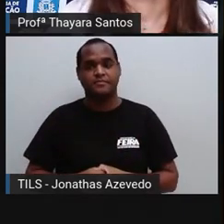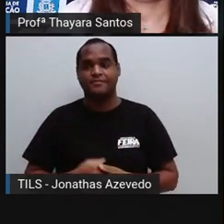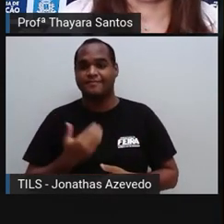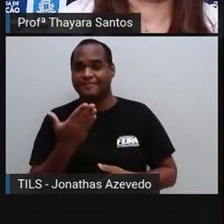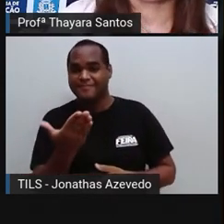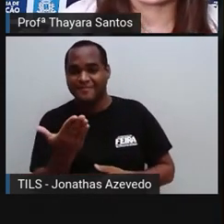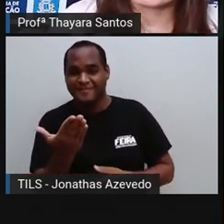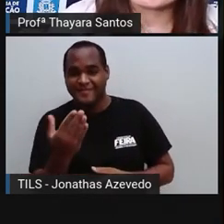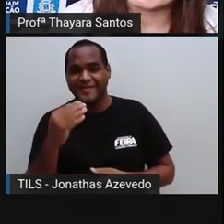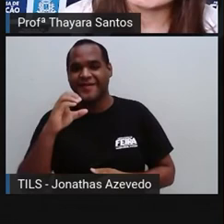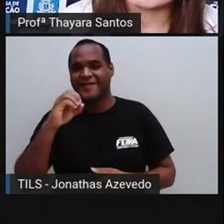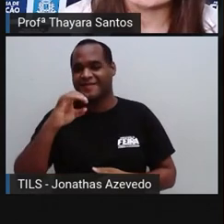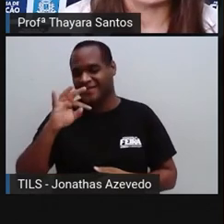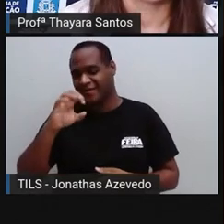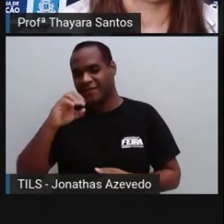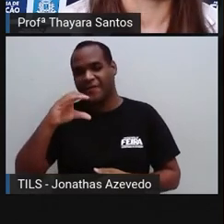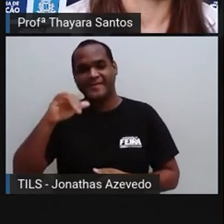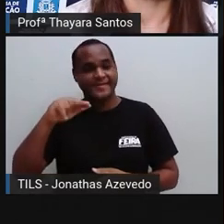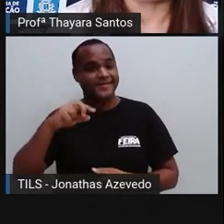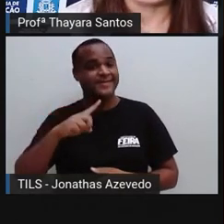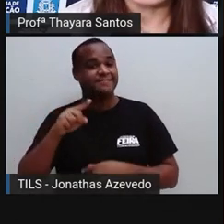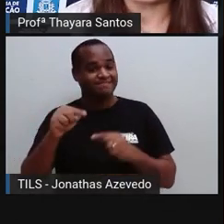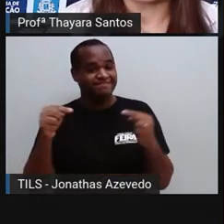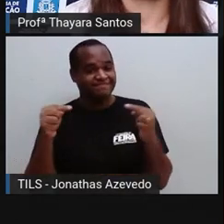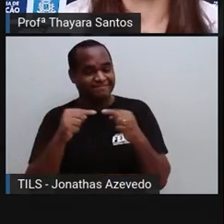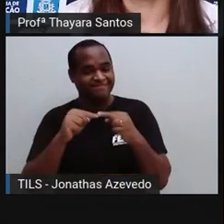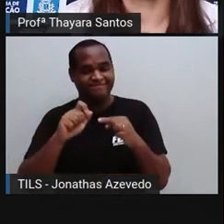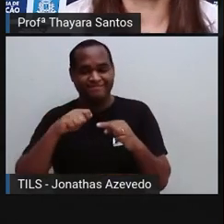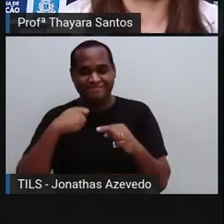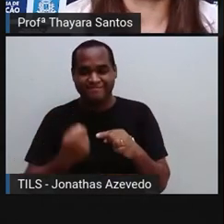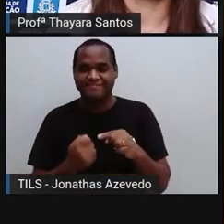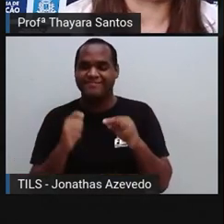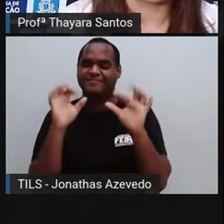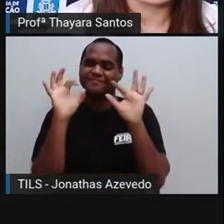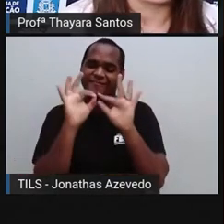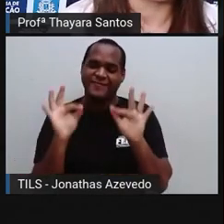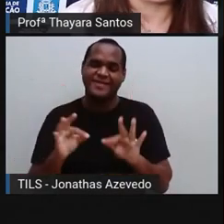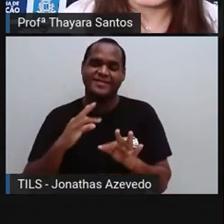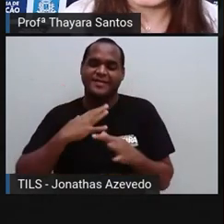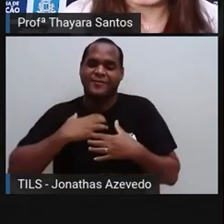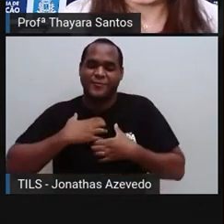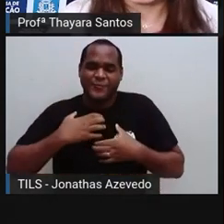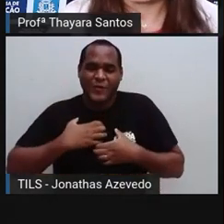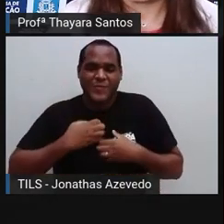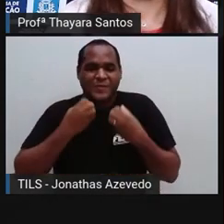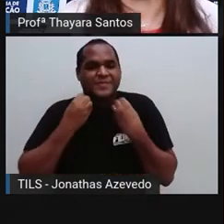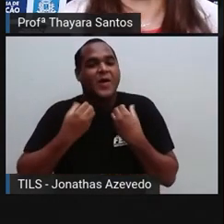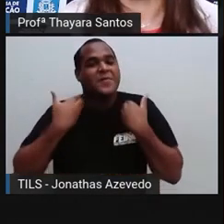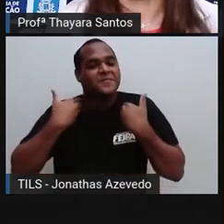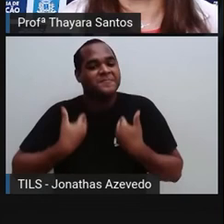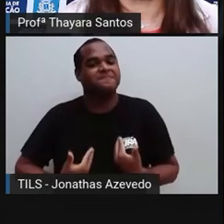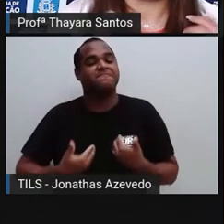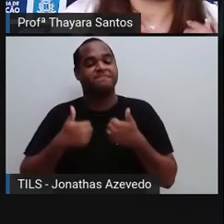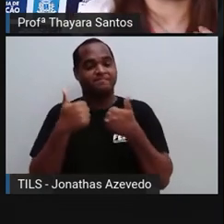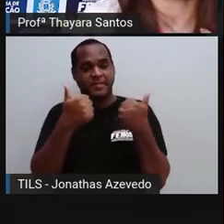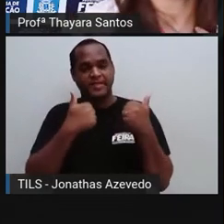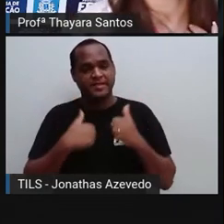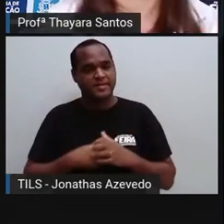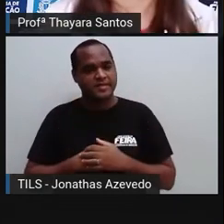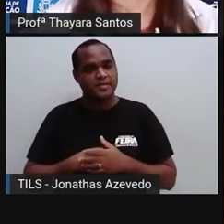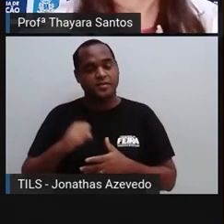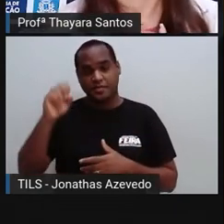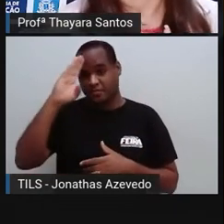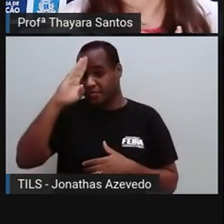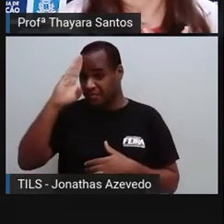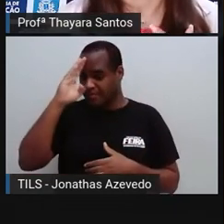Já a ocitocina, ela é um hormônio que tem muitas funções no nosso organismo. Então, uma primeira função